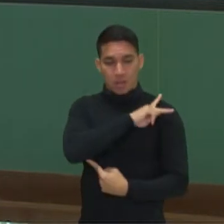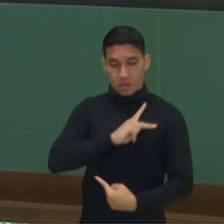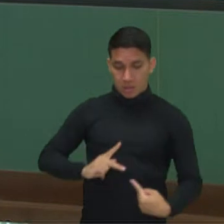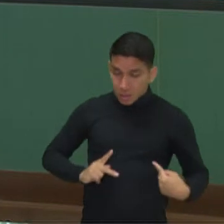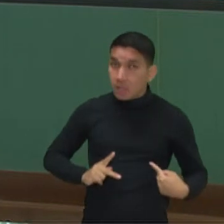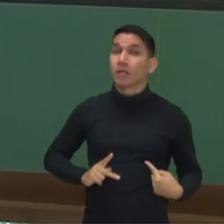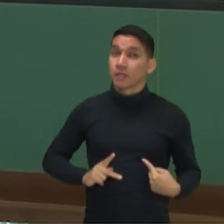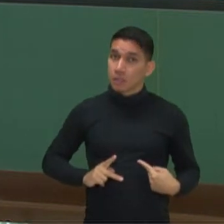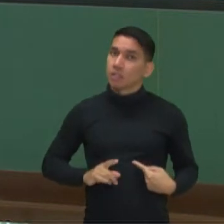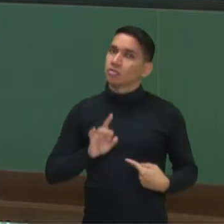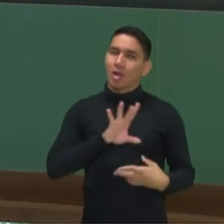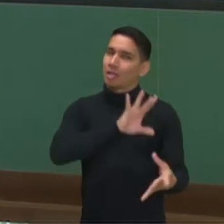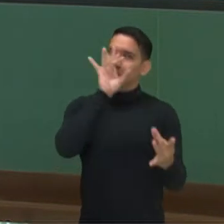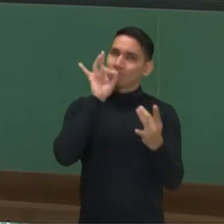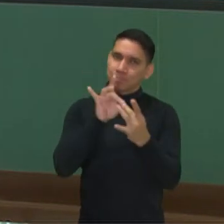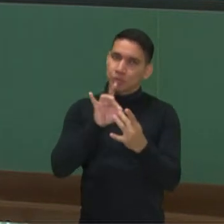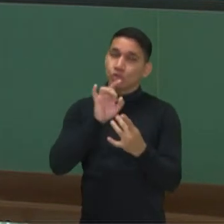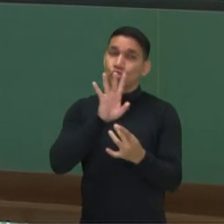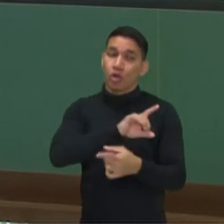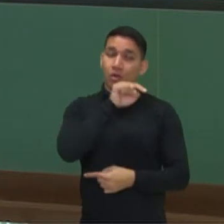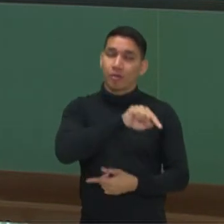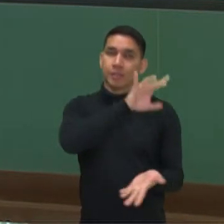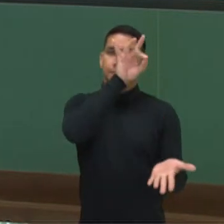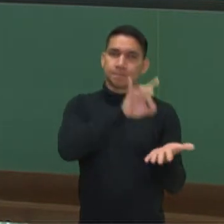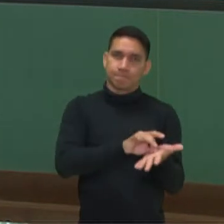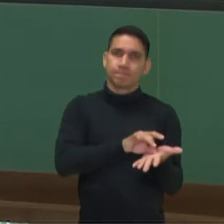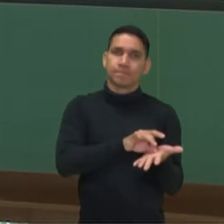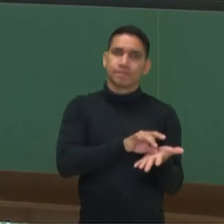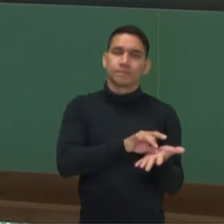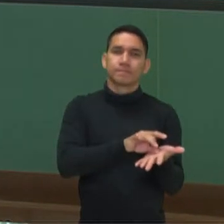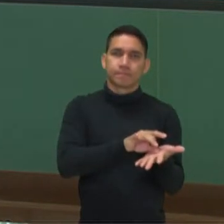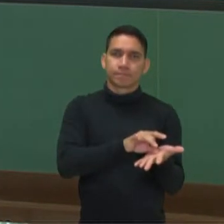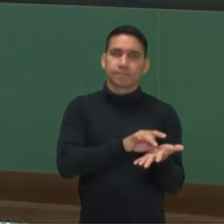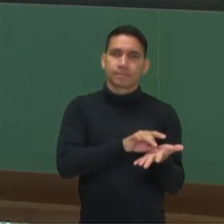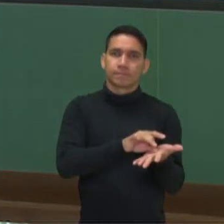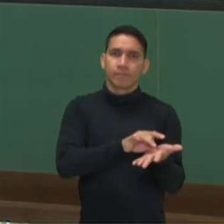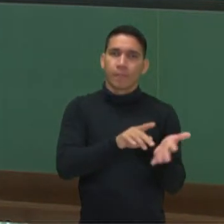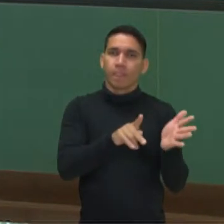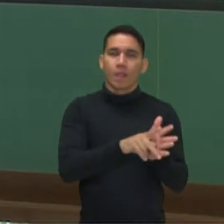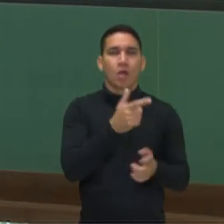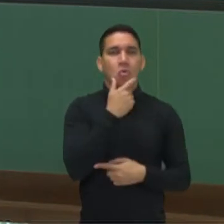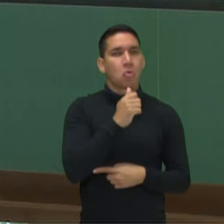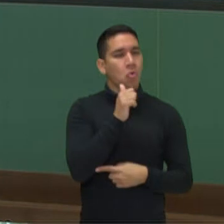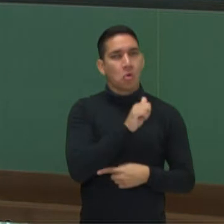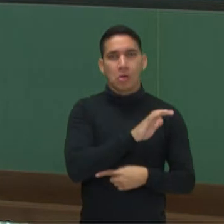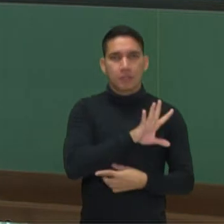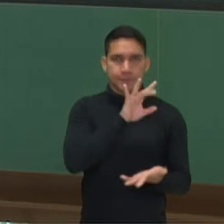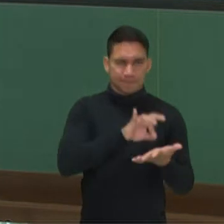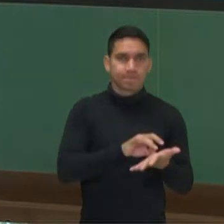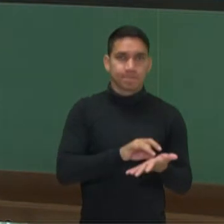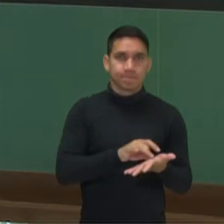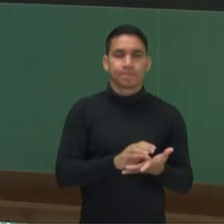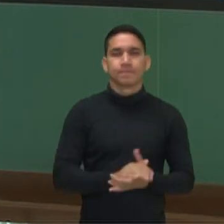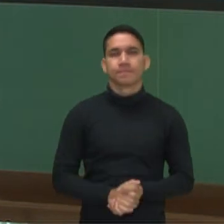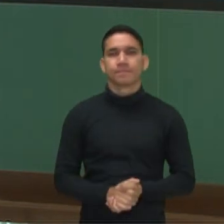República, ele obrigatoriamente precisa ser ocupado por um brasileiro, por uma brasileira nato. Beleza?